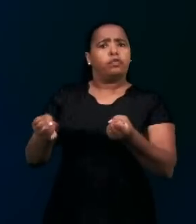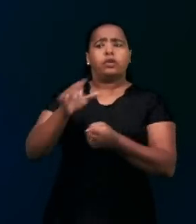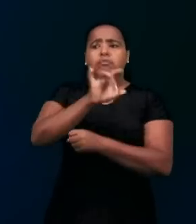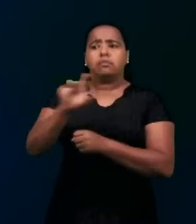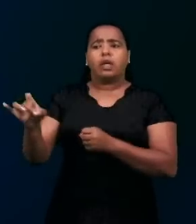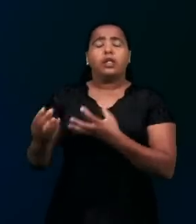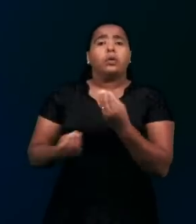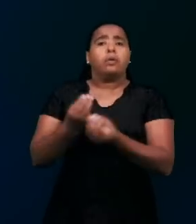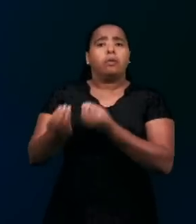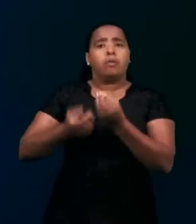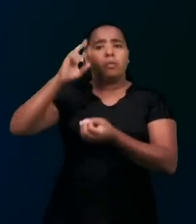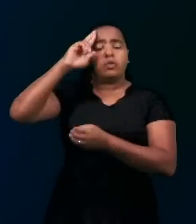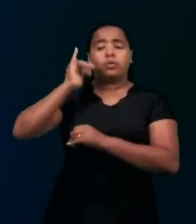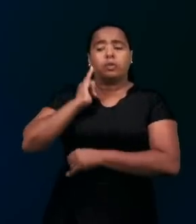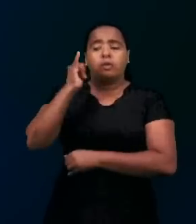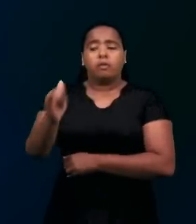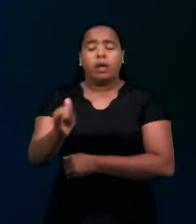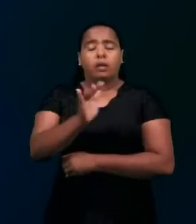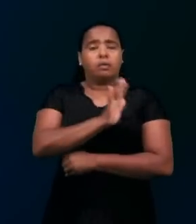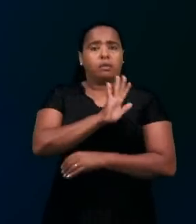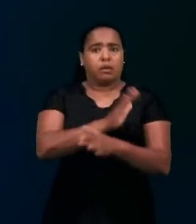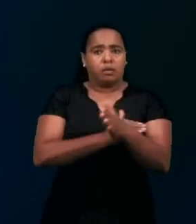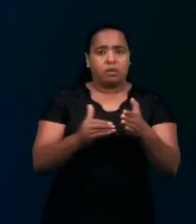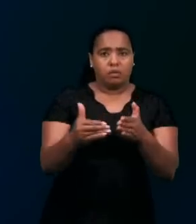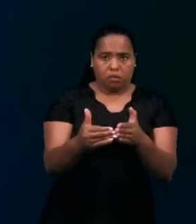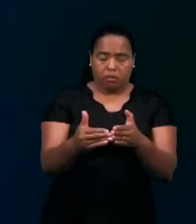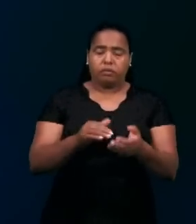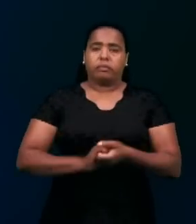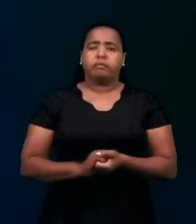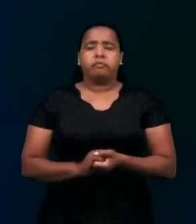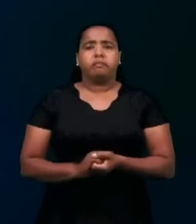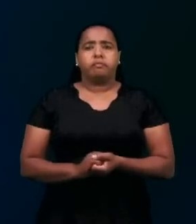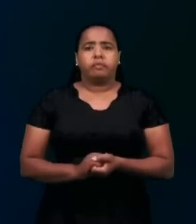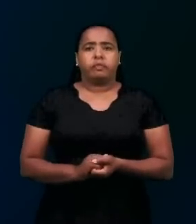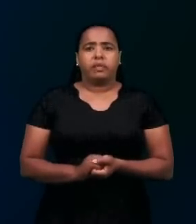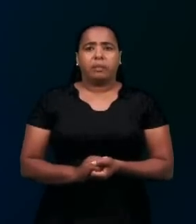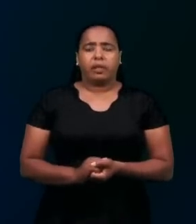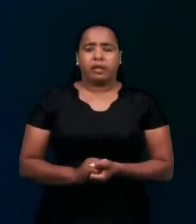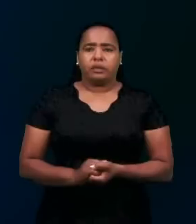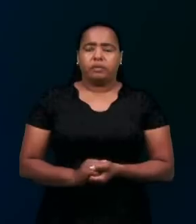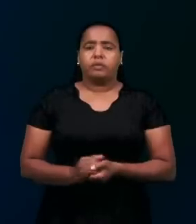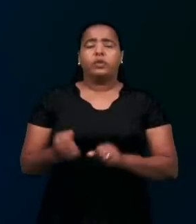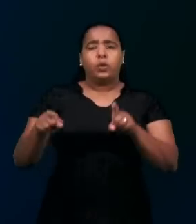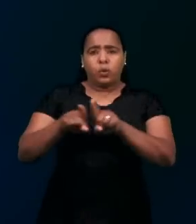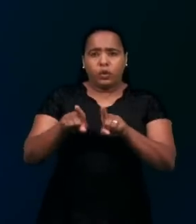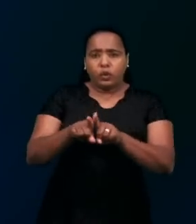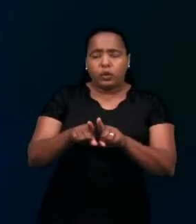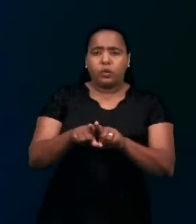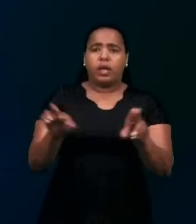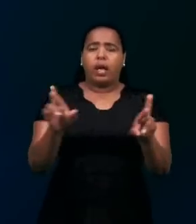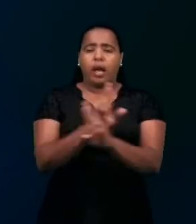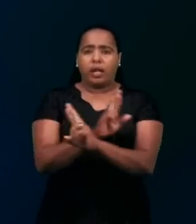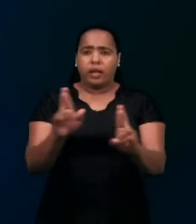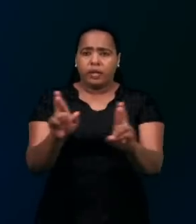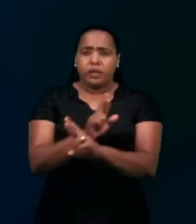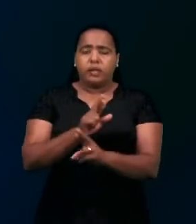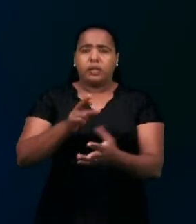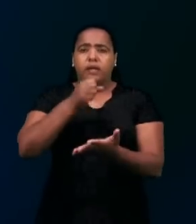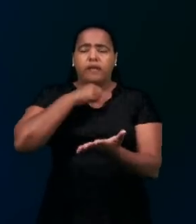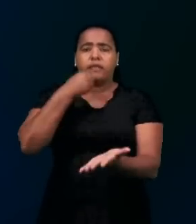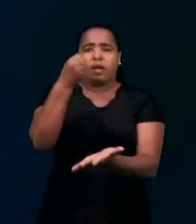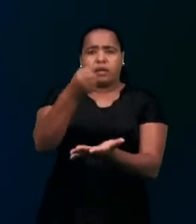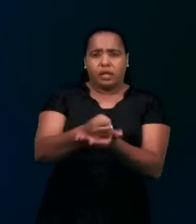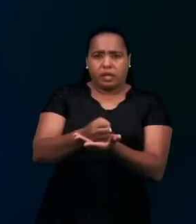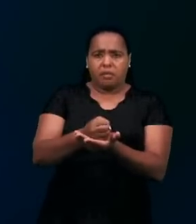falado com todos. Esses estudos com destaque para Jesus no Velho Testamento deram crescimento espiritual para